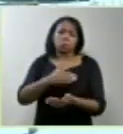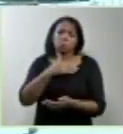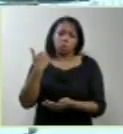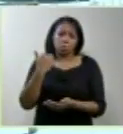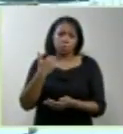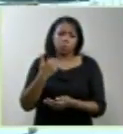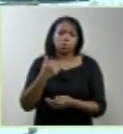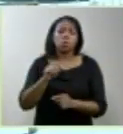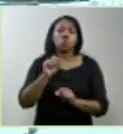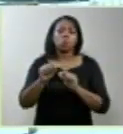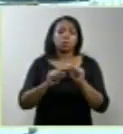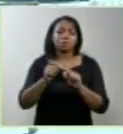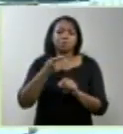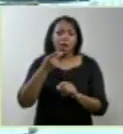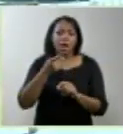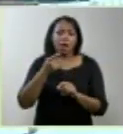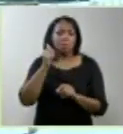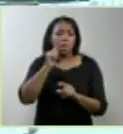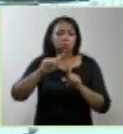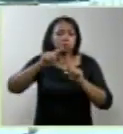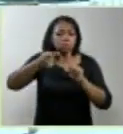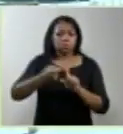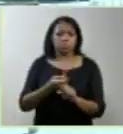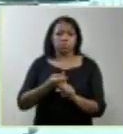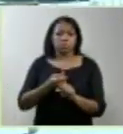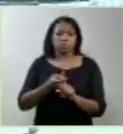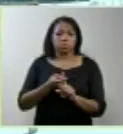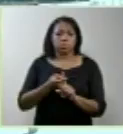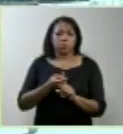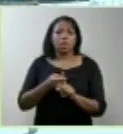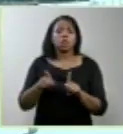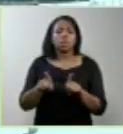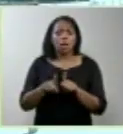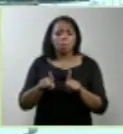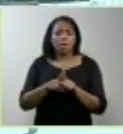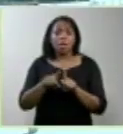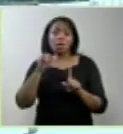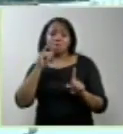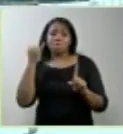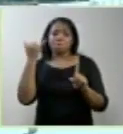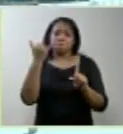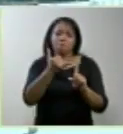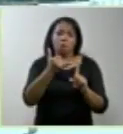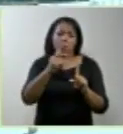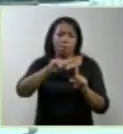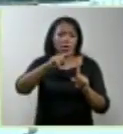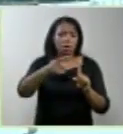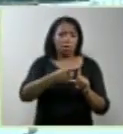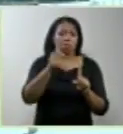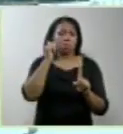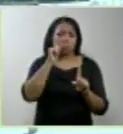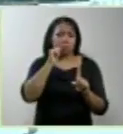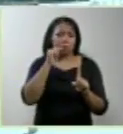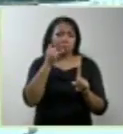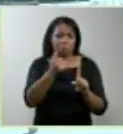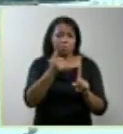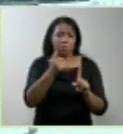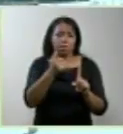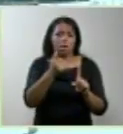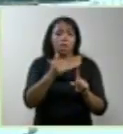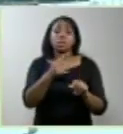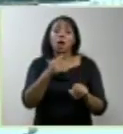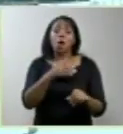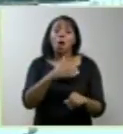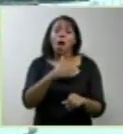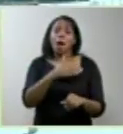gestante? Então, se falar da necessidade de informar adequadamente. Então, no momento atual, há grande possibilidade de morte nas